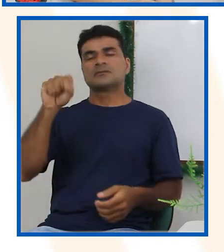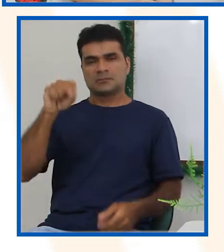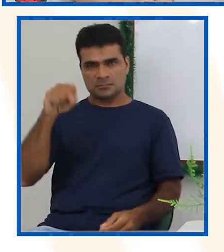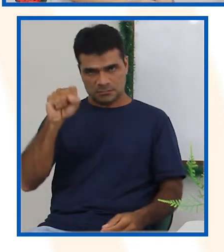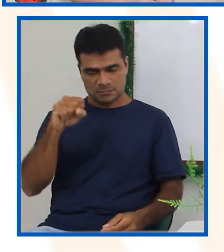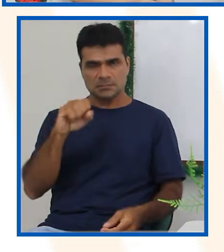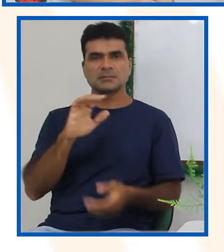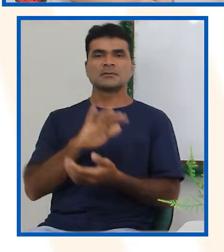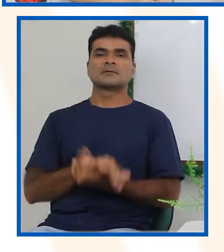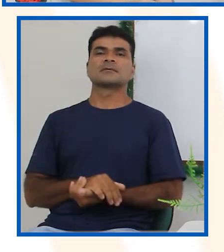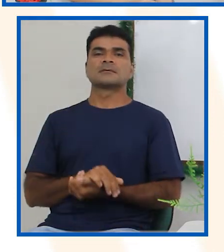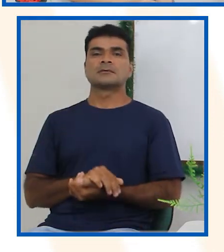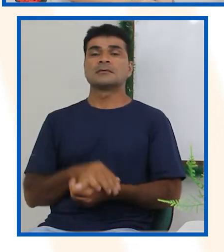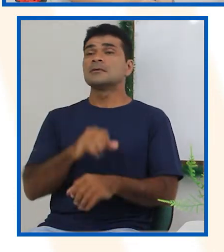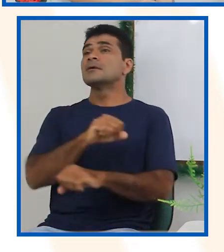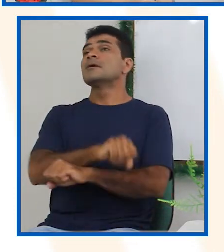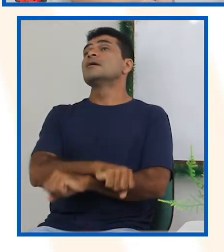certeza?